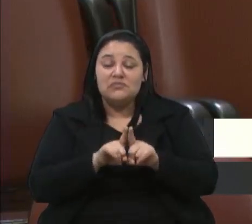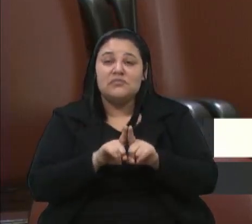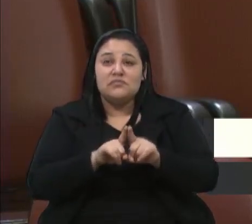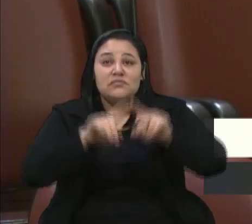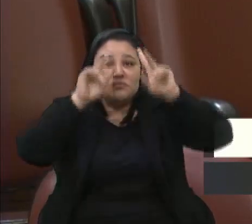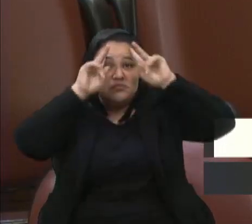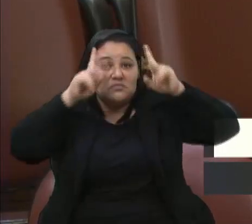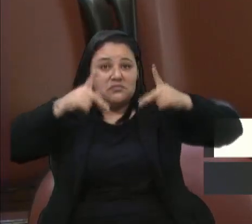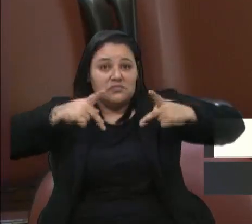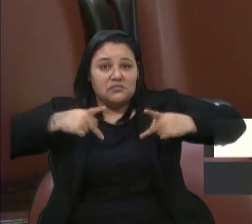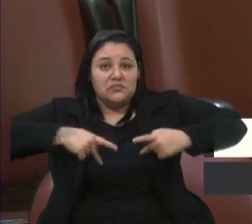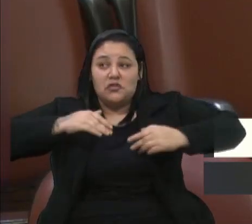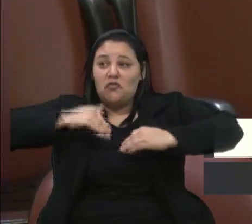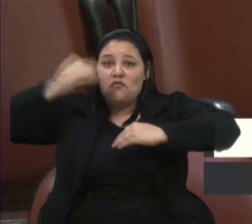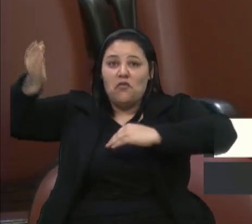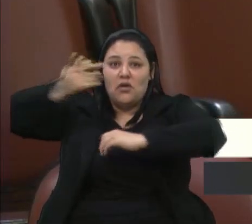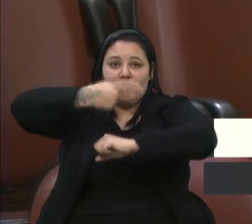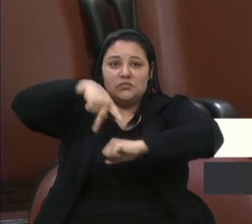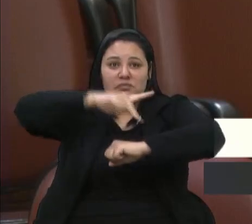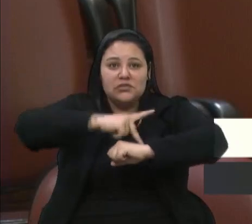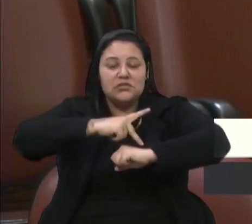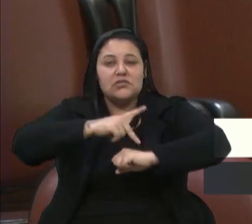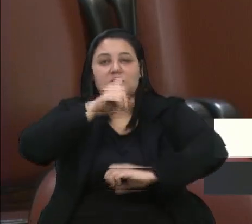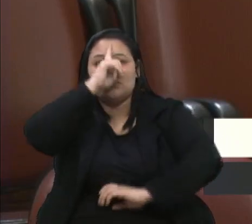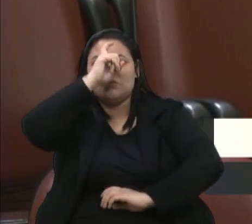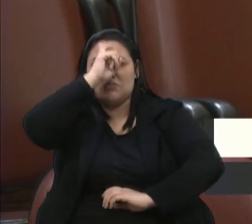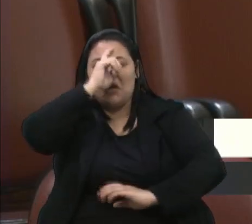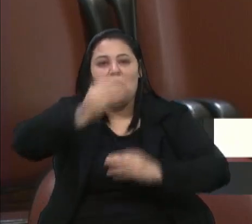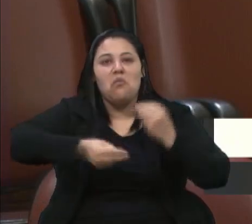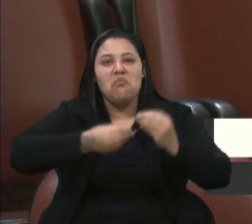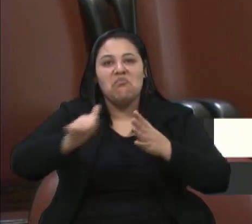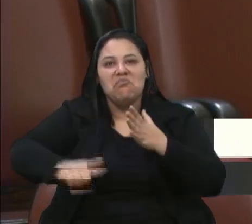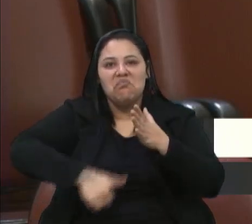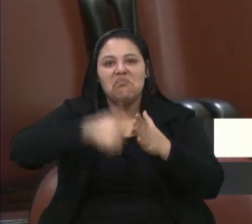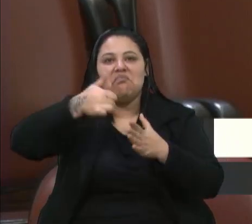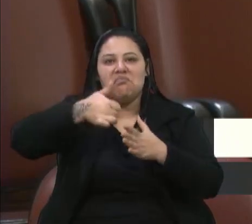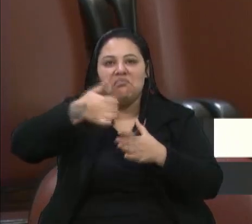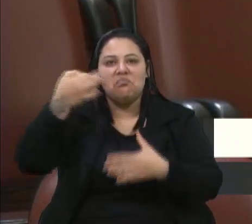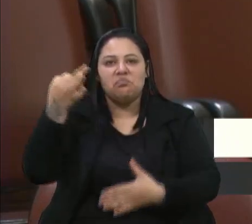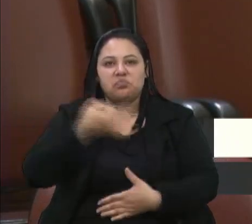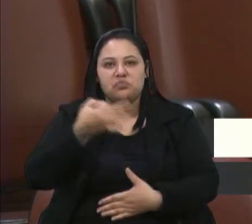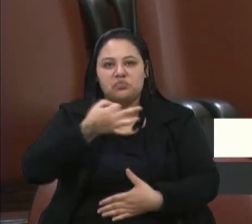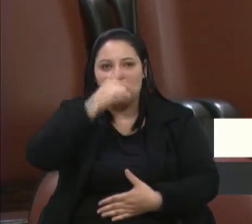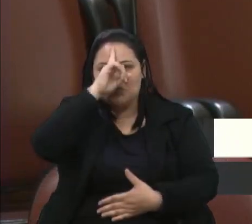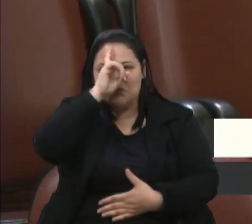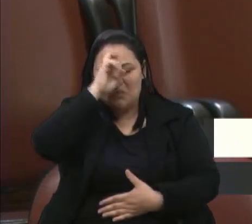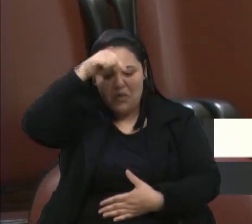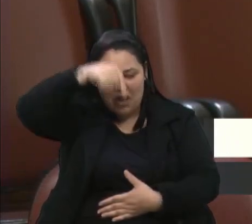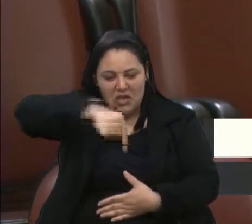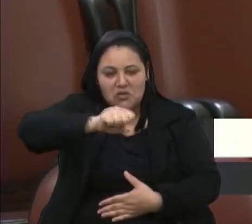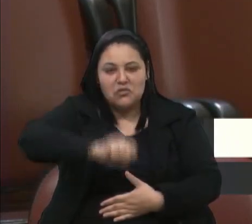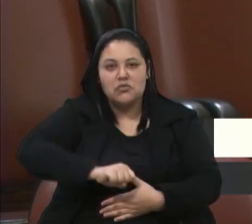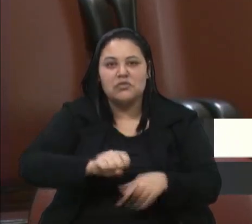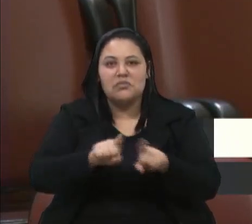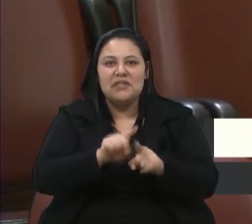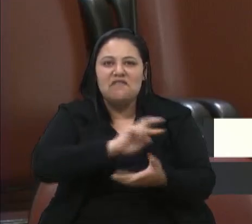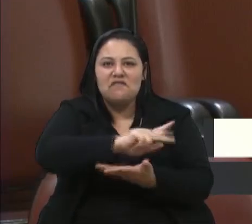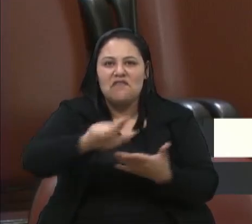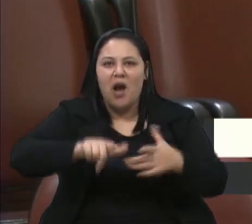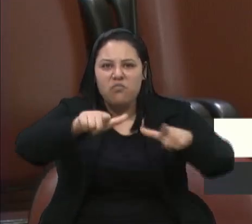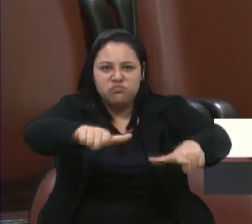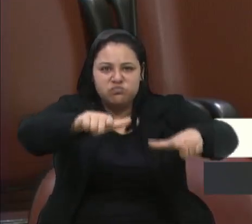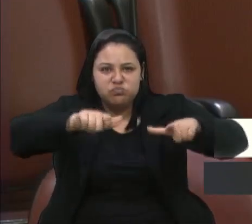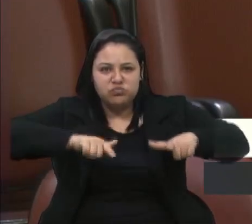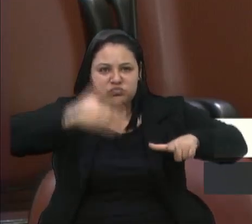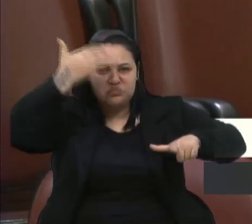internacional do Pompeia Ecosistema em Saúde como o melhor hospital da Serra Gaúcha, as inúmeras certificações que atestam